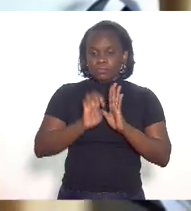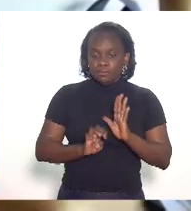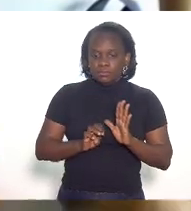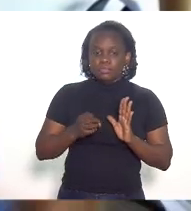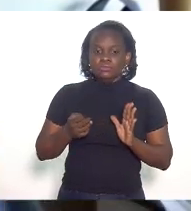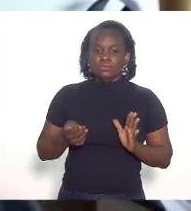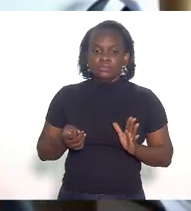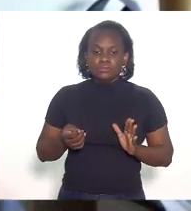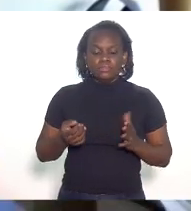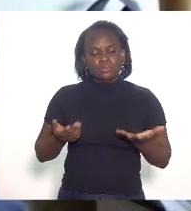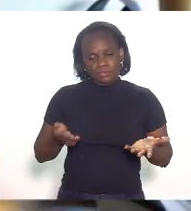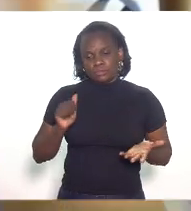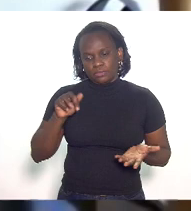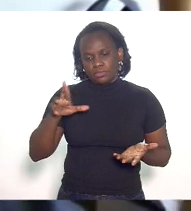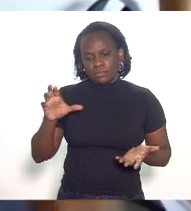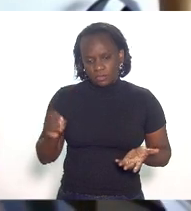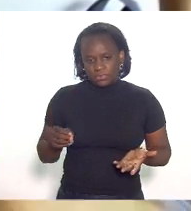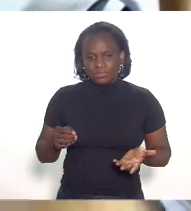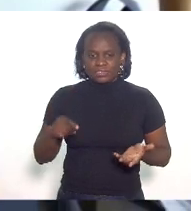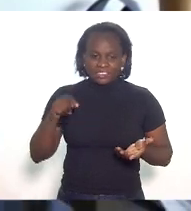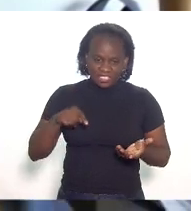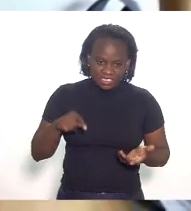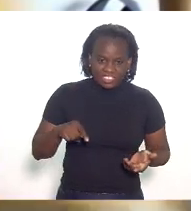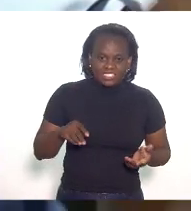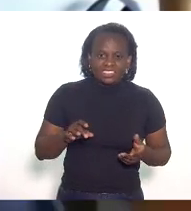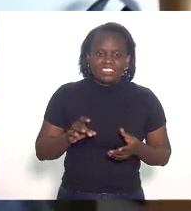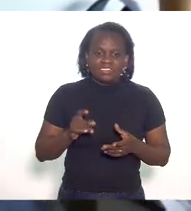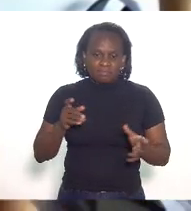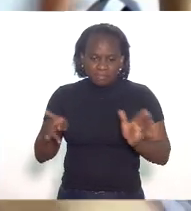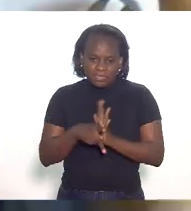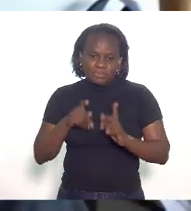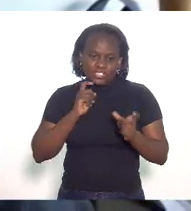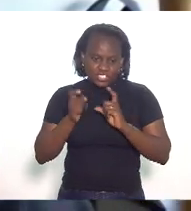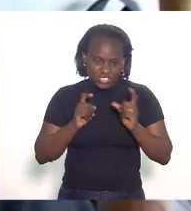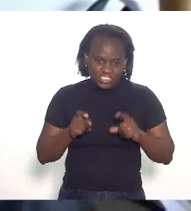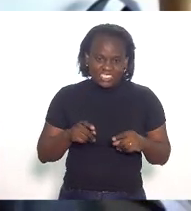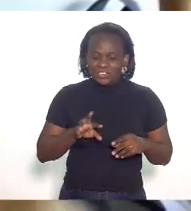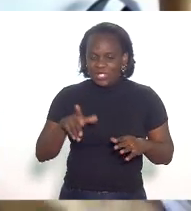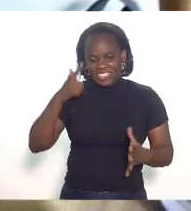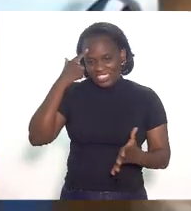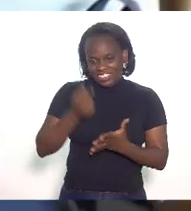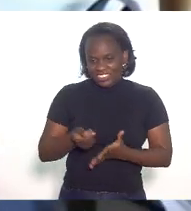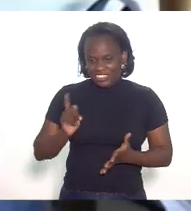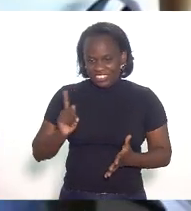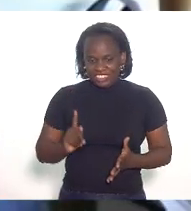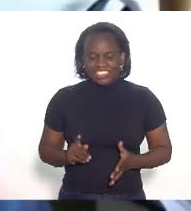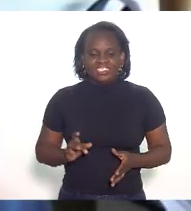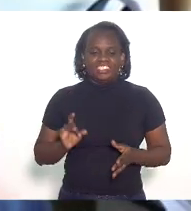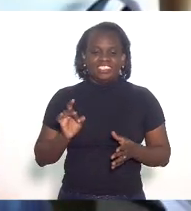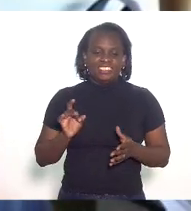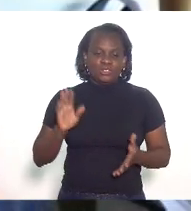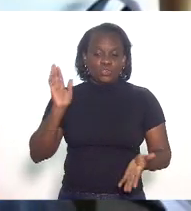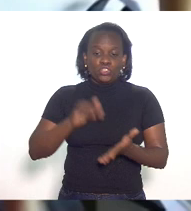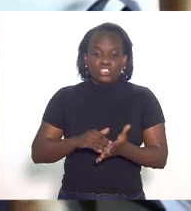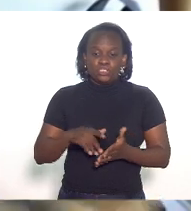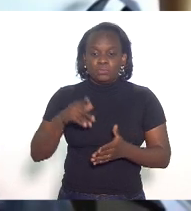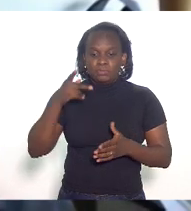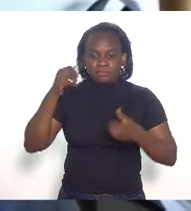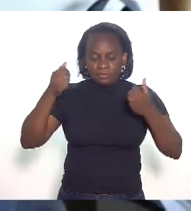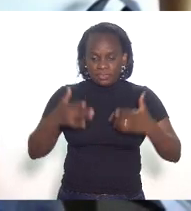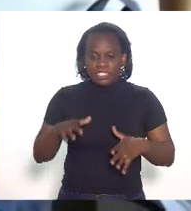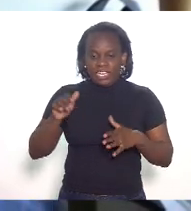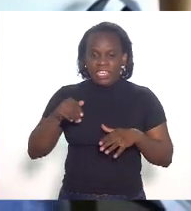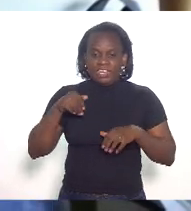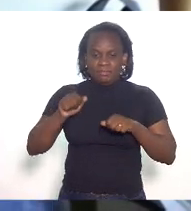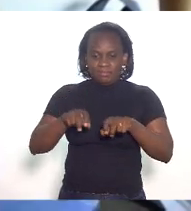claro aqui é o âmbito de discutir não o âmbito de decidir porque eu tinha uma palavra do plenário mas